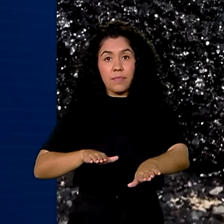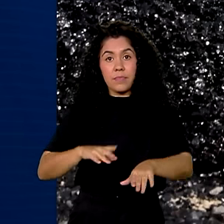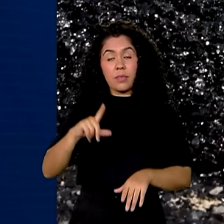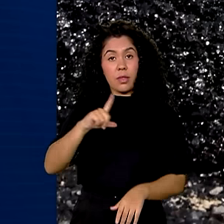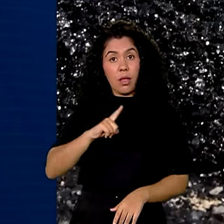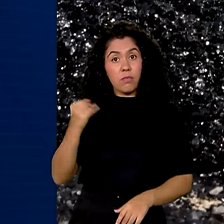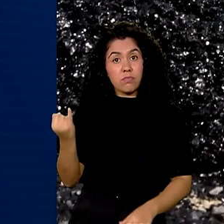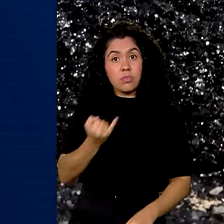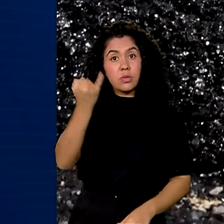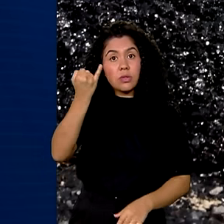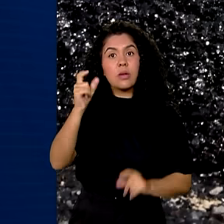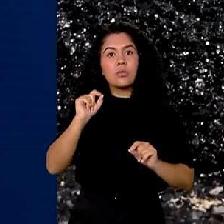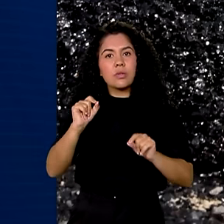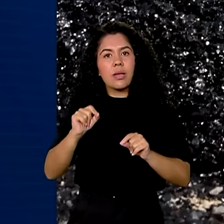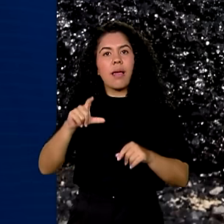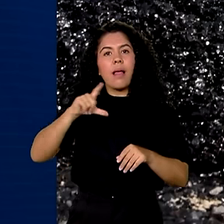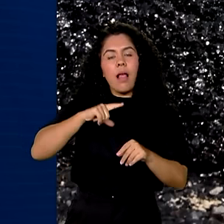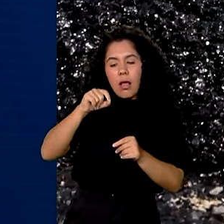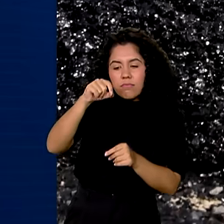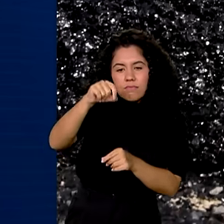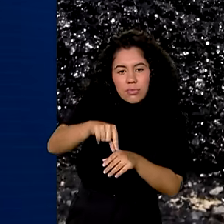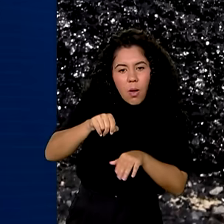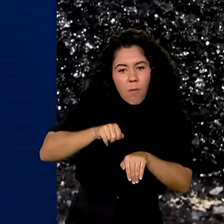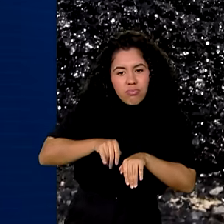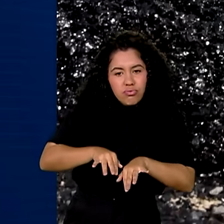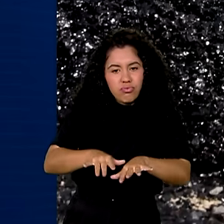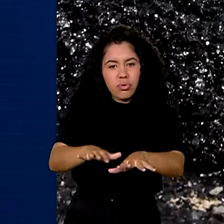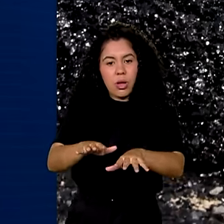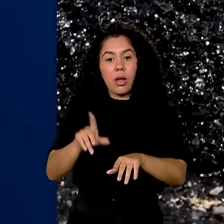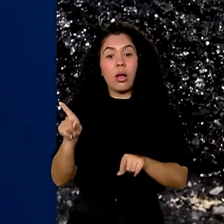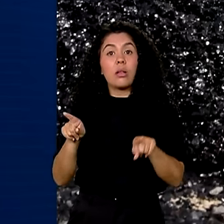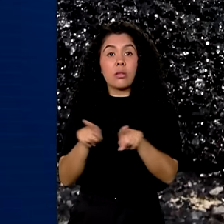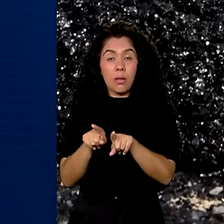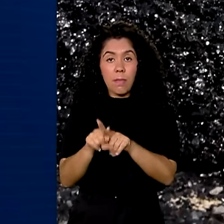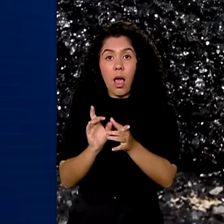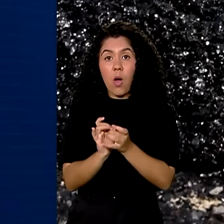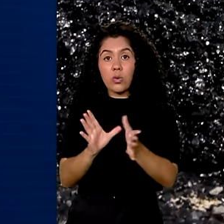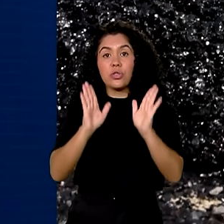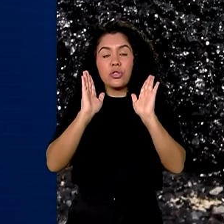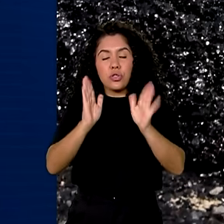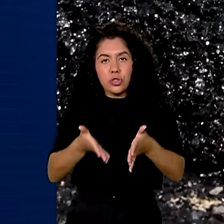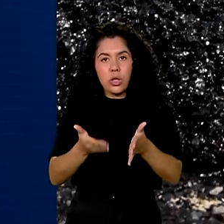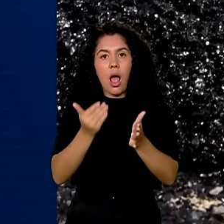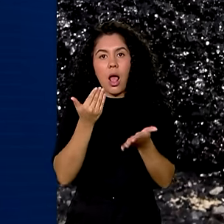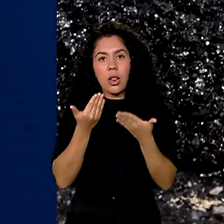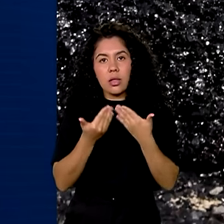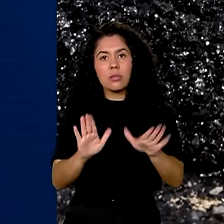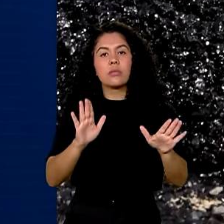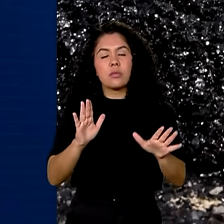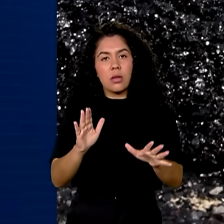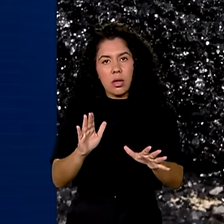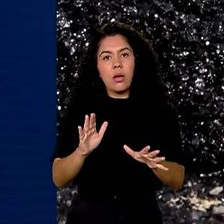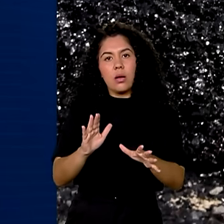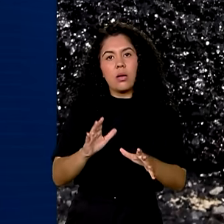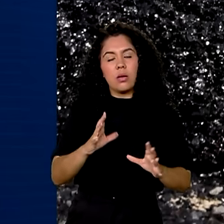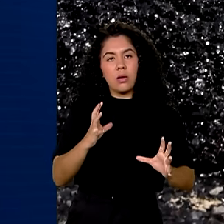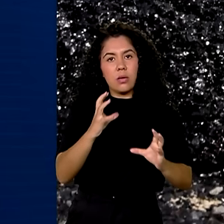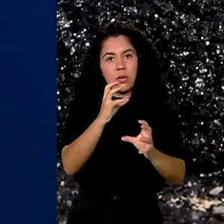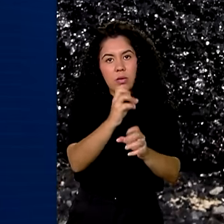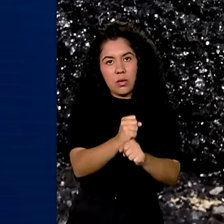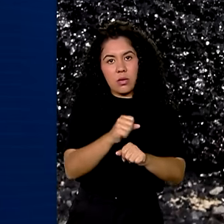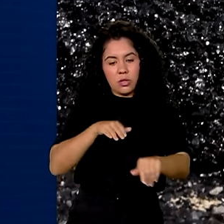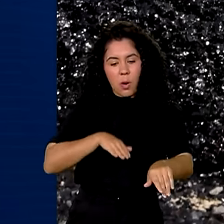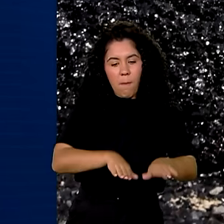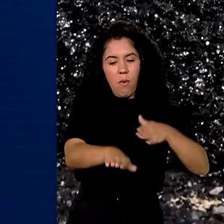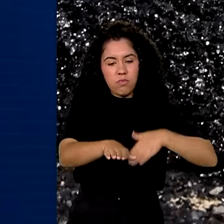importante para o escoamento de grãos. Também foi autorizado o início dos serviços do lote 5 de duplicação